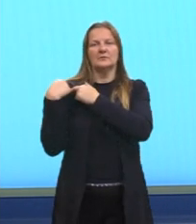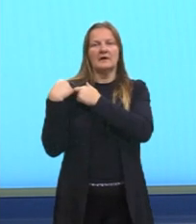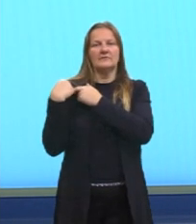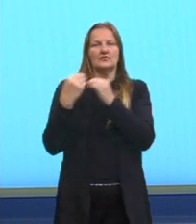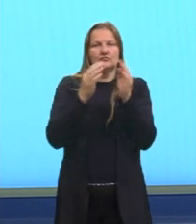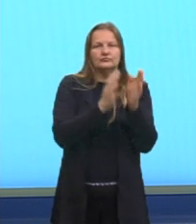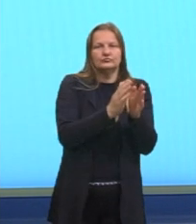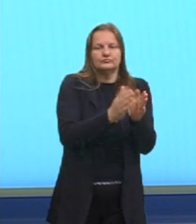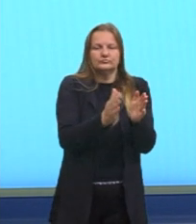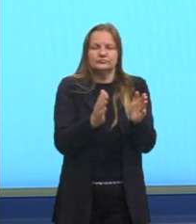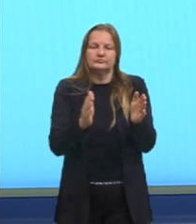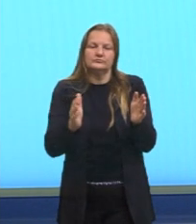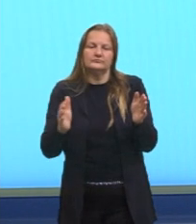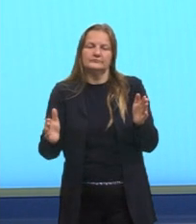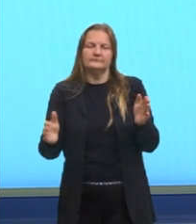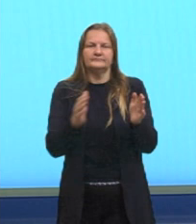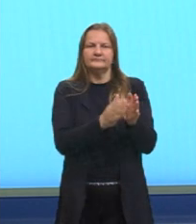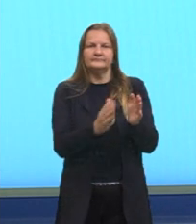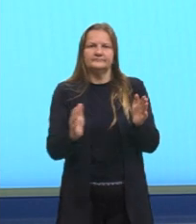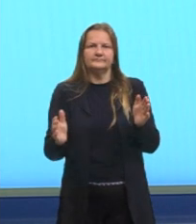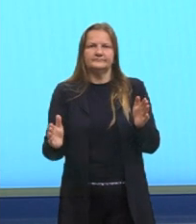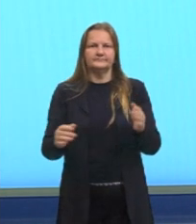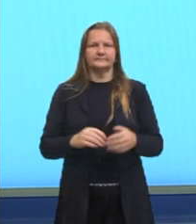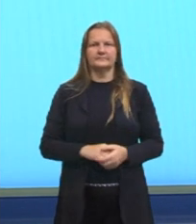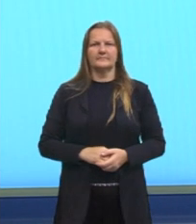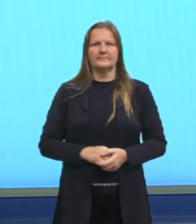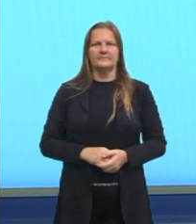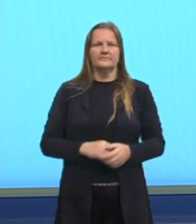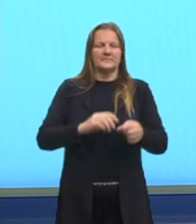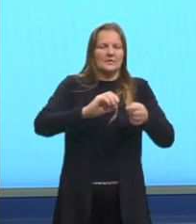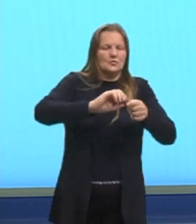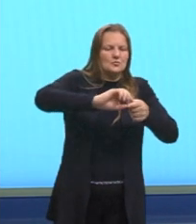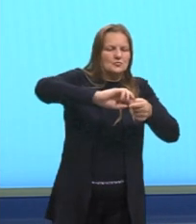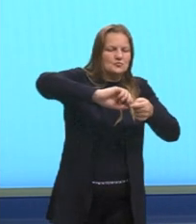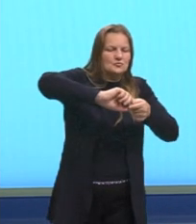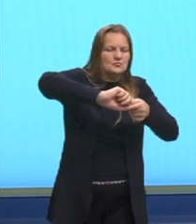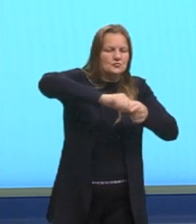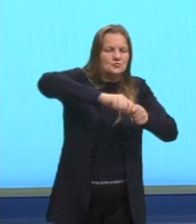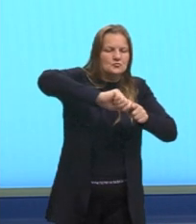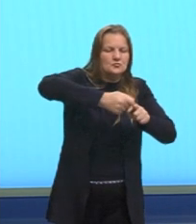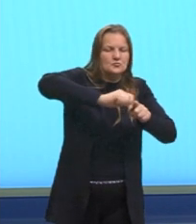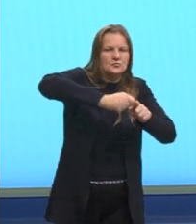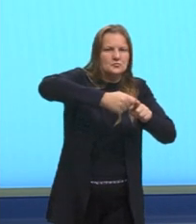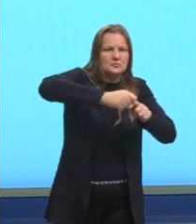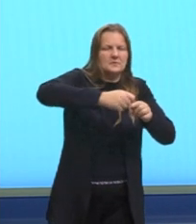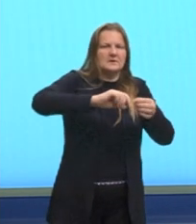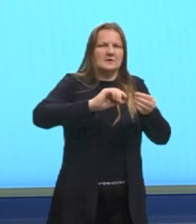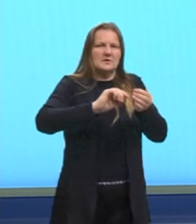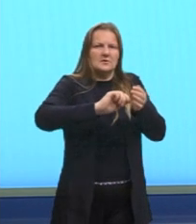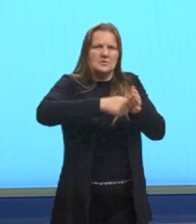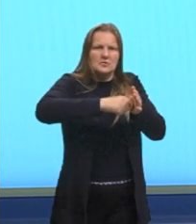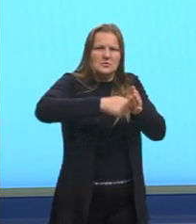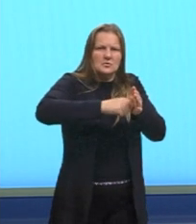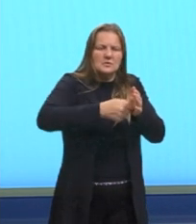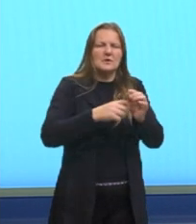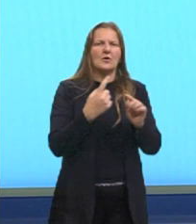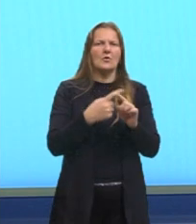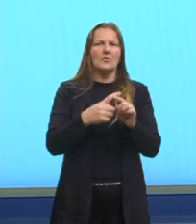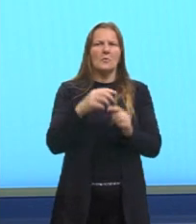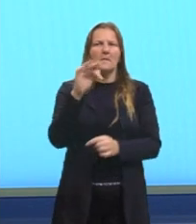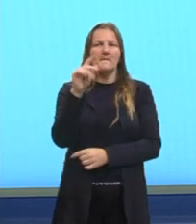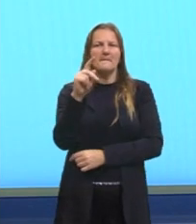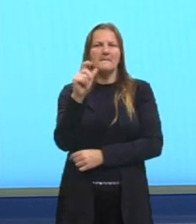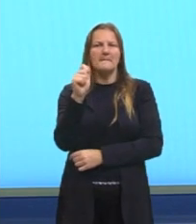uma questão bem específica ali, de um parafuso, né, dessa colocação aí. E aí ele coloca ali, né,